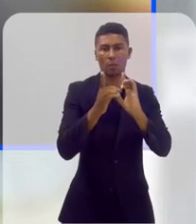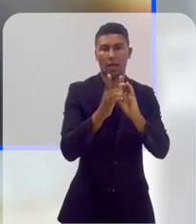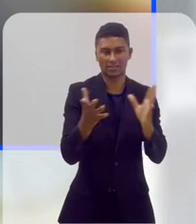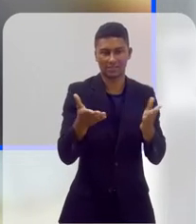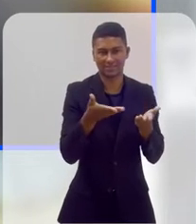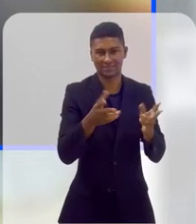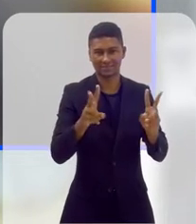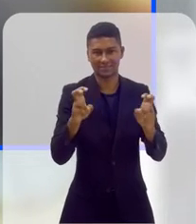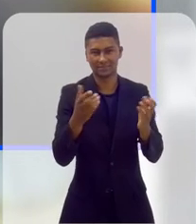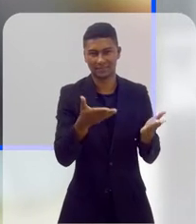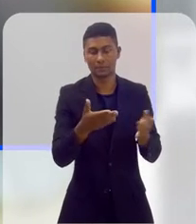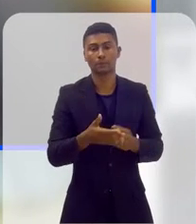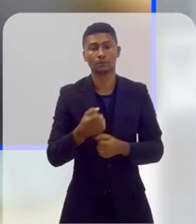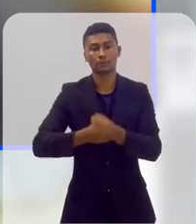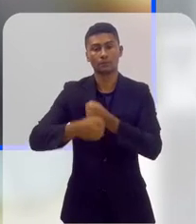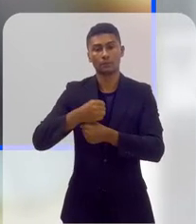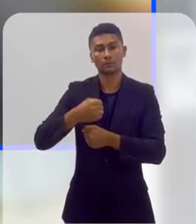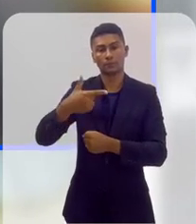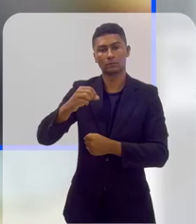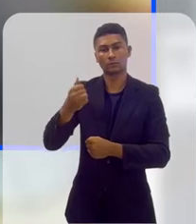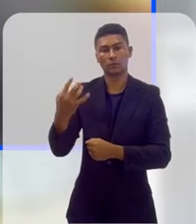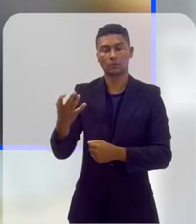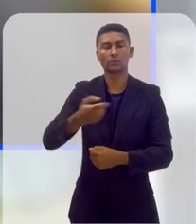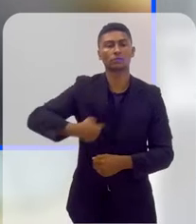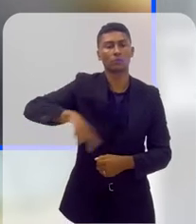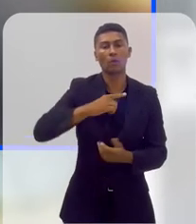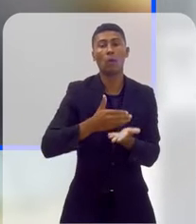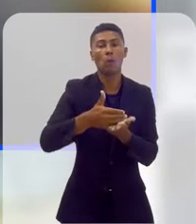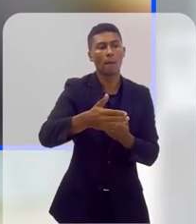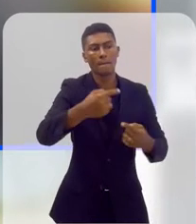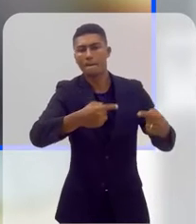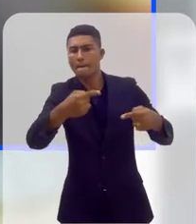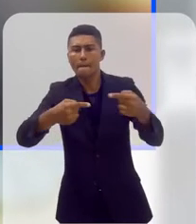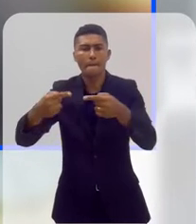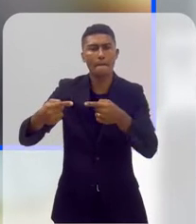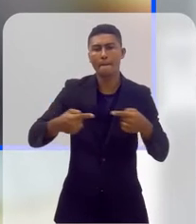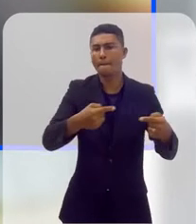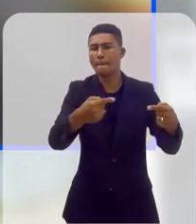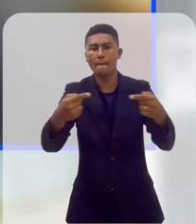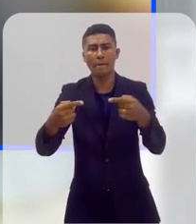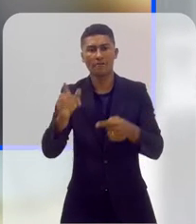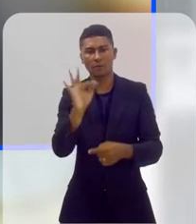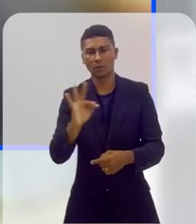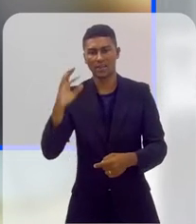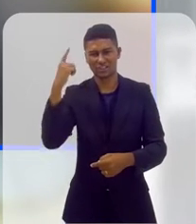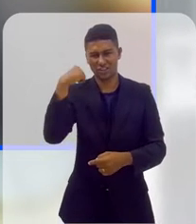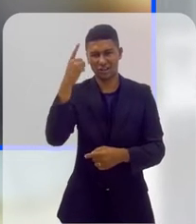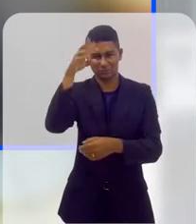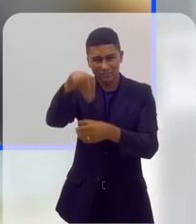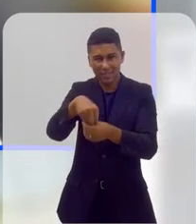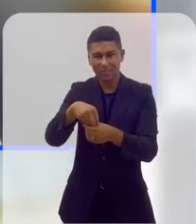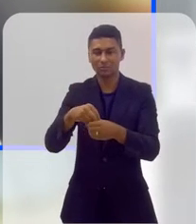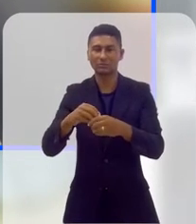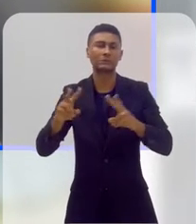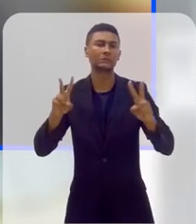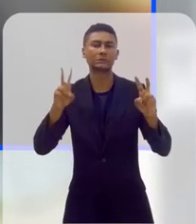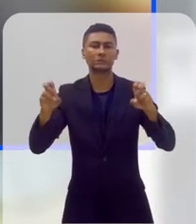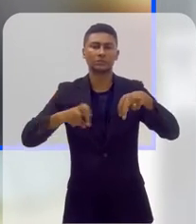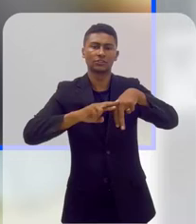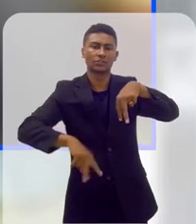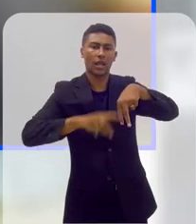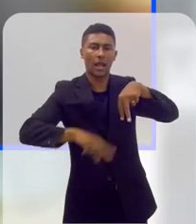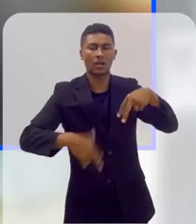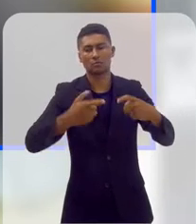E nós começamos lá em 2014 a discutir as questões de gênero e sexualidade dentro da faculdade de direito, através de